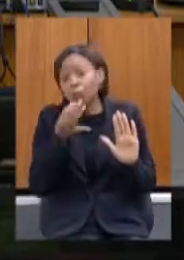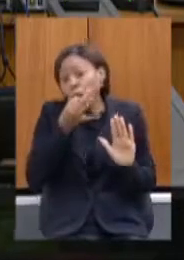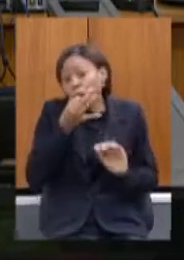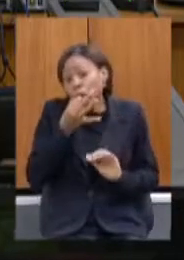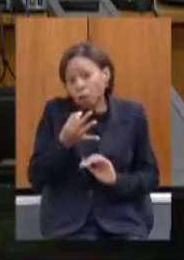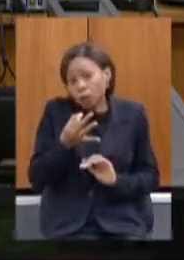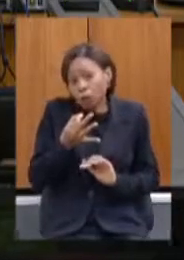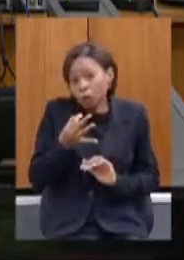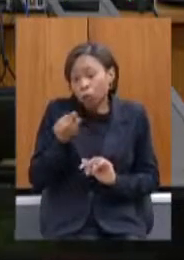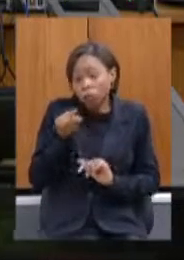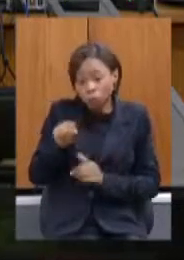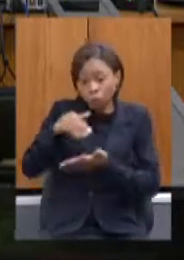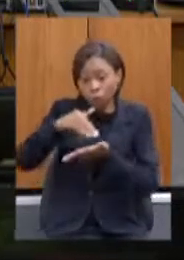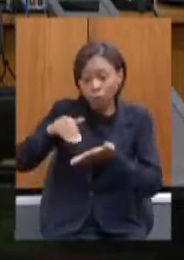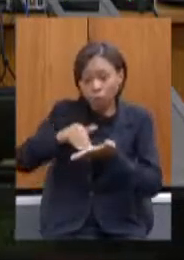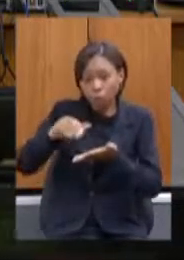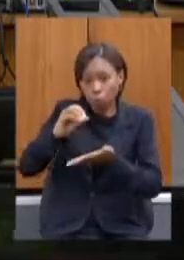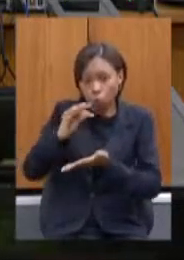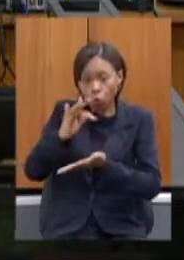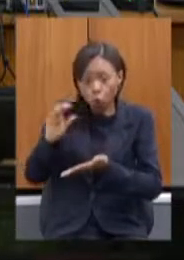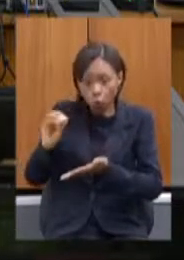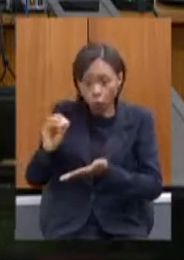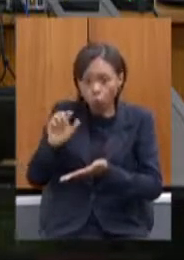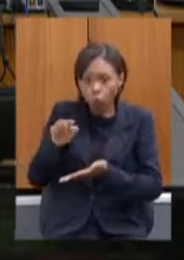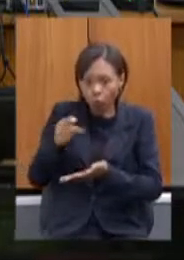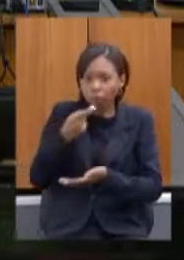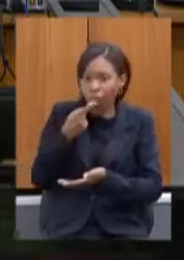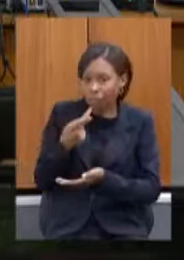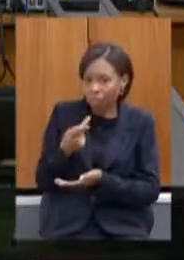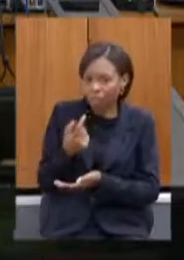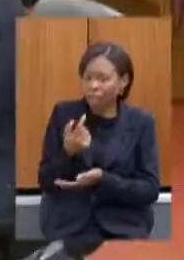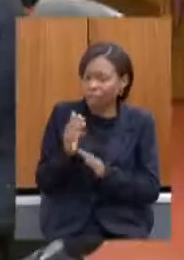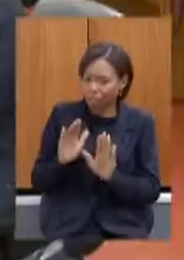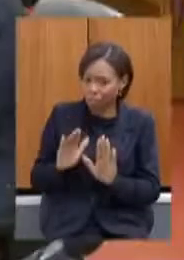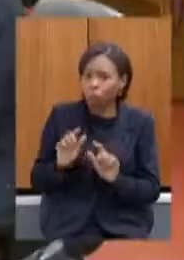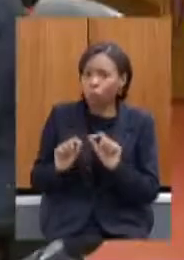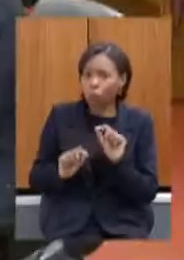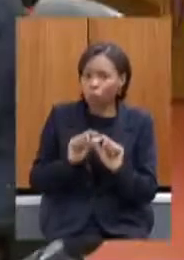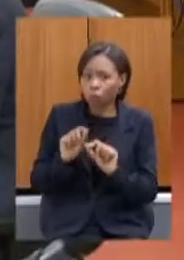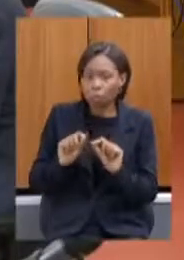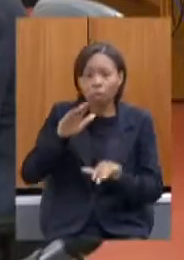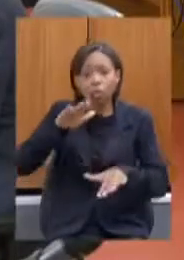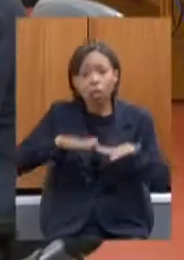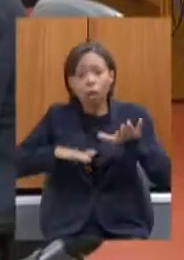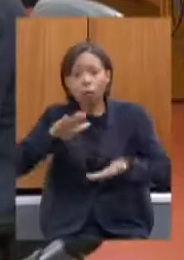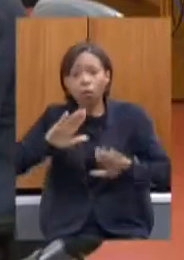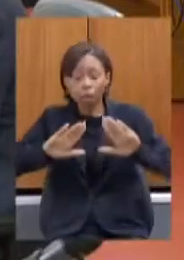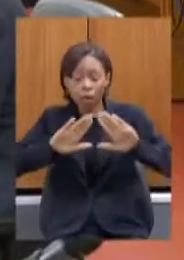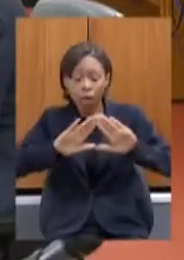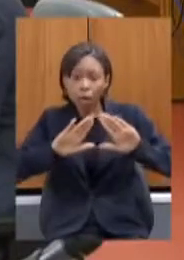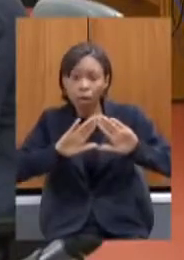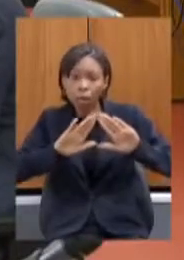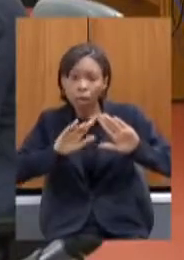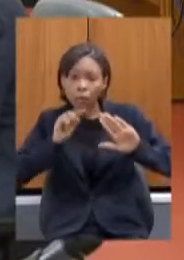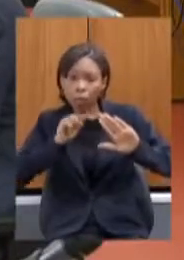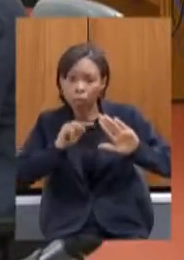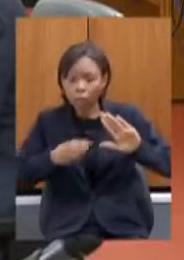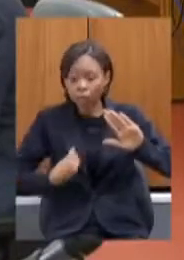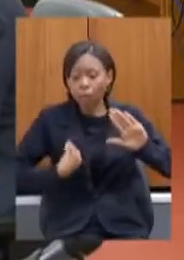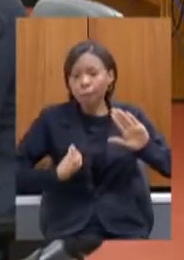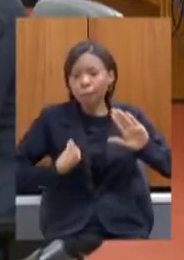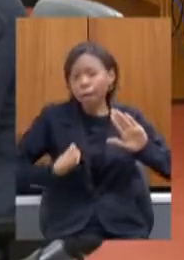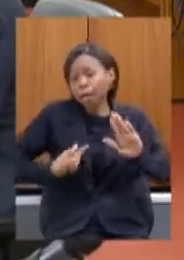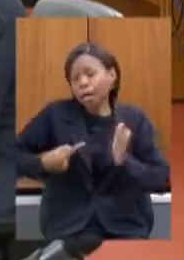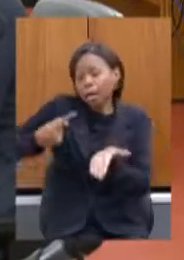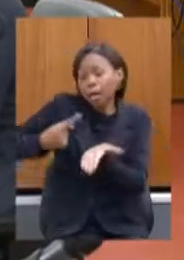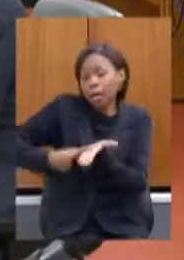se pregue nisso se possível em um minuto quem sabe a participação da assembleia na mesa de negociação